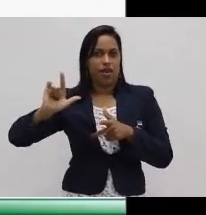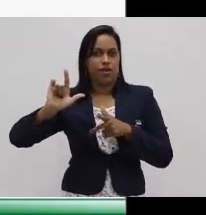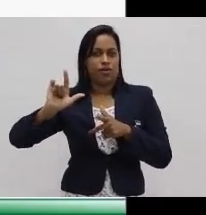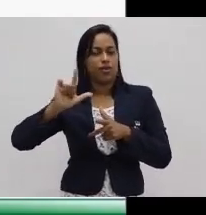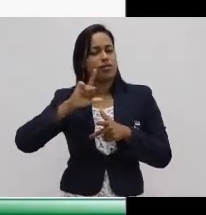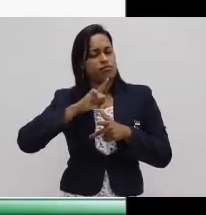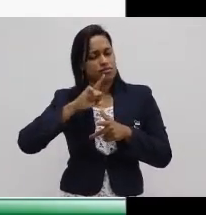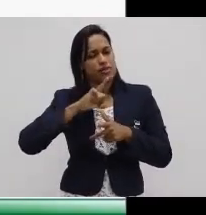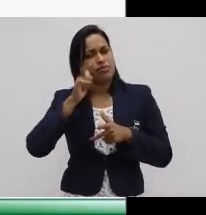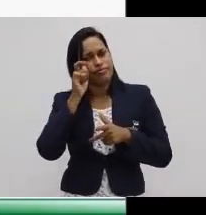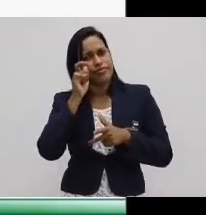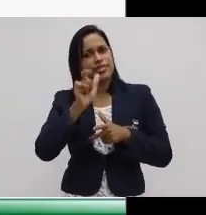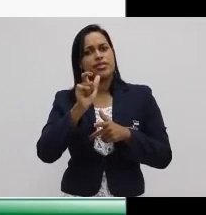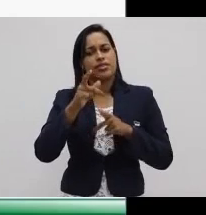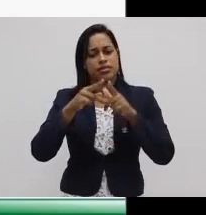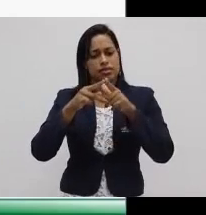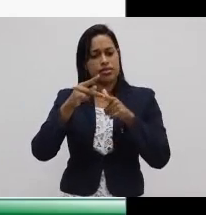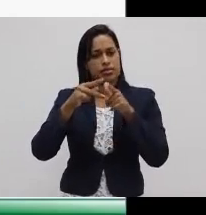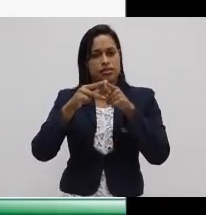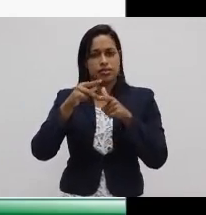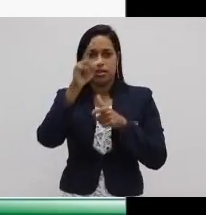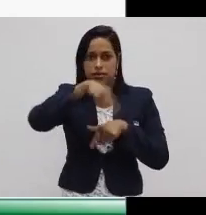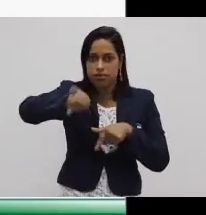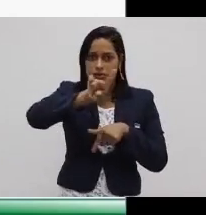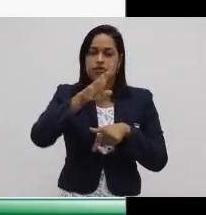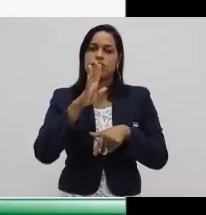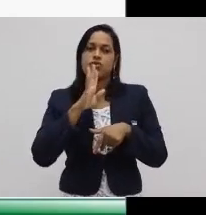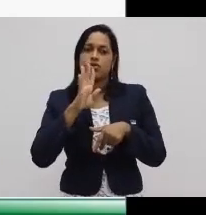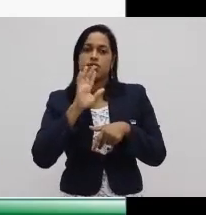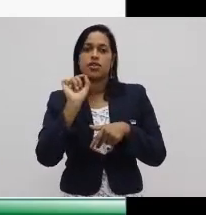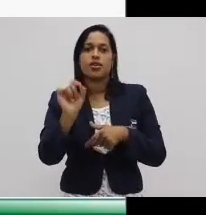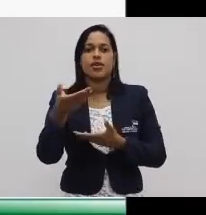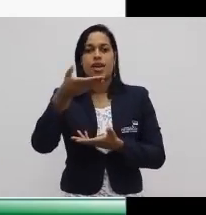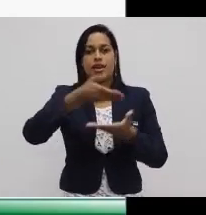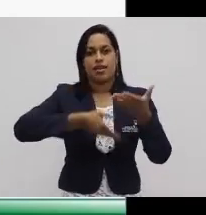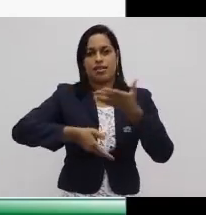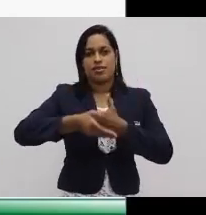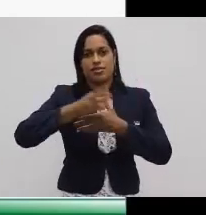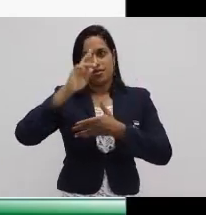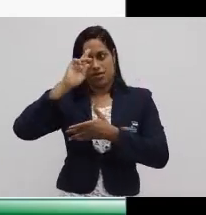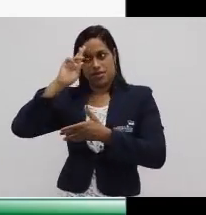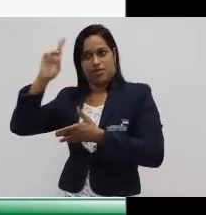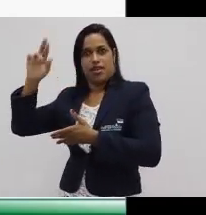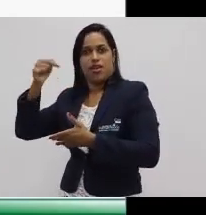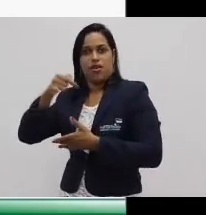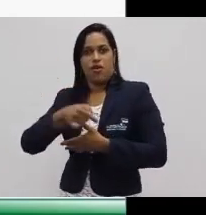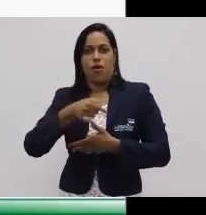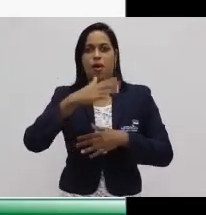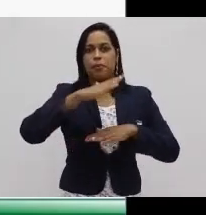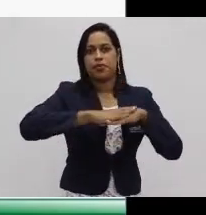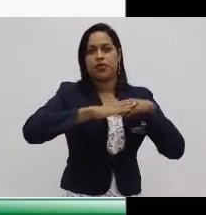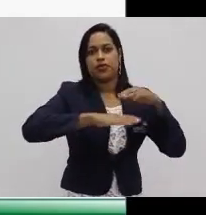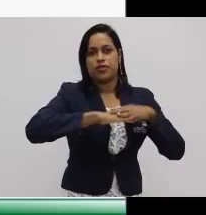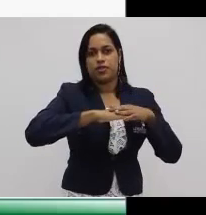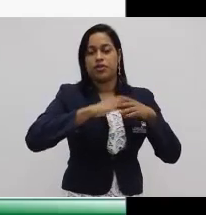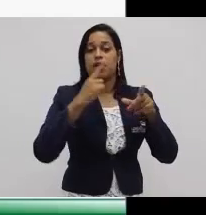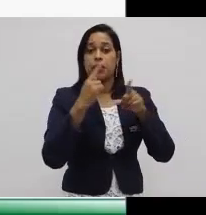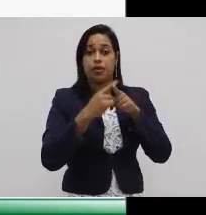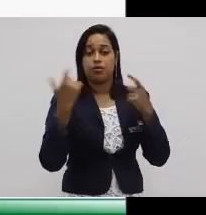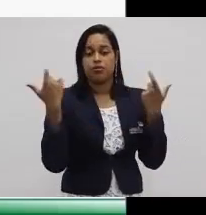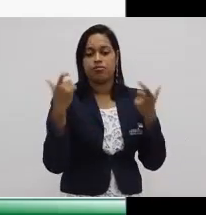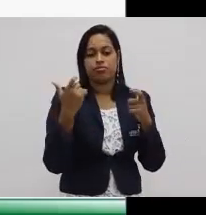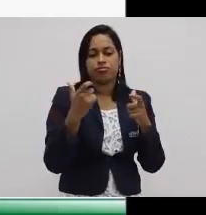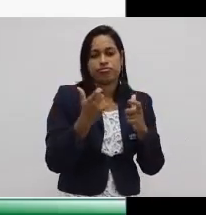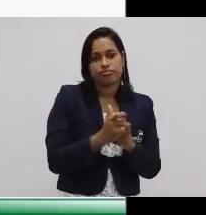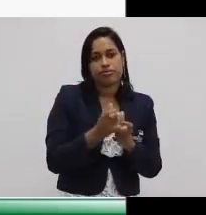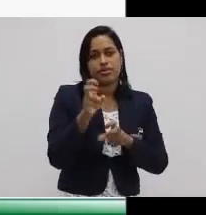duas características também interessantes para vocês. A relação entre senhores e servos e o rendimento agrícola baixo